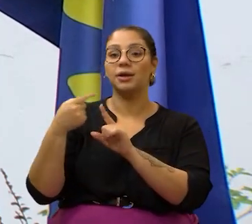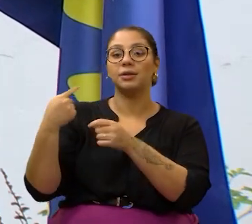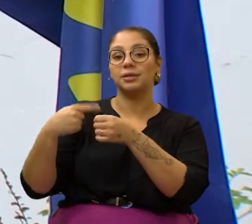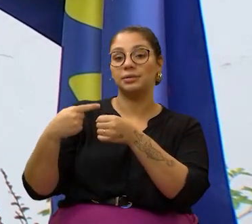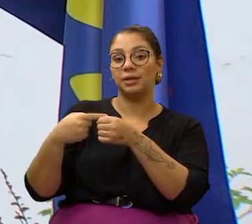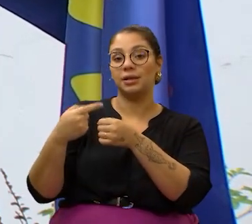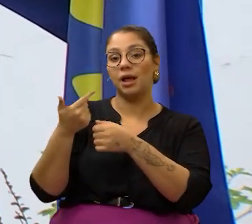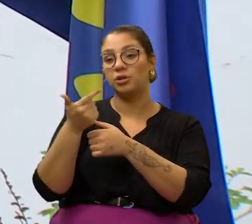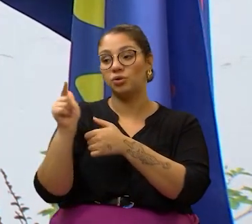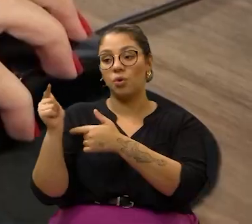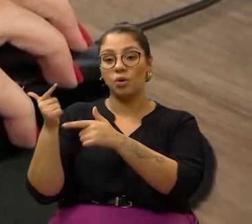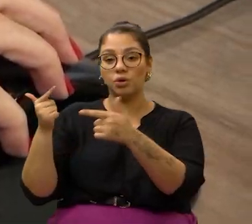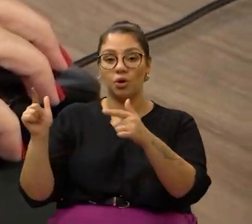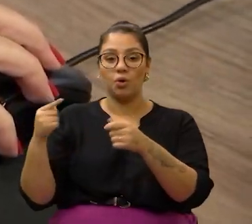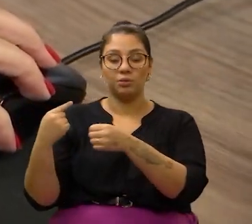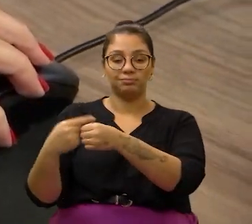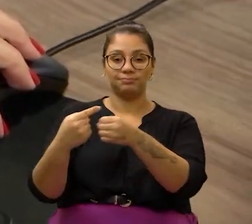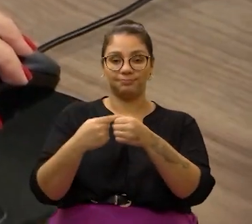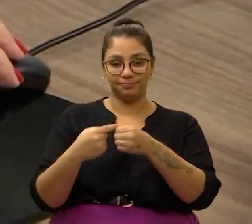se possível.